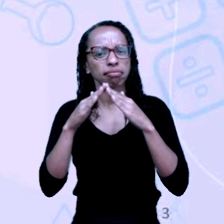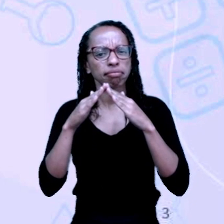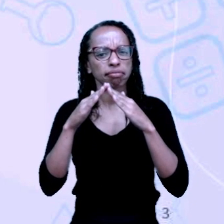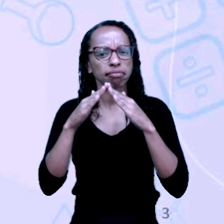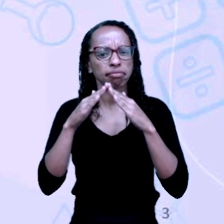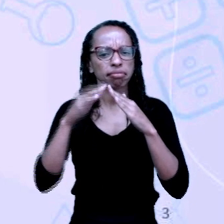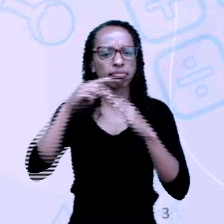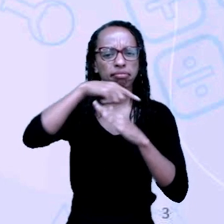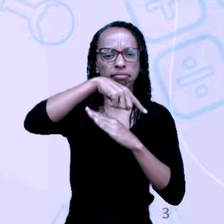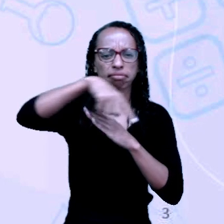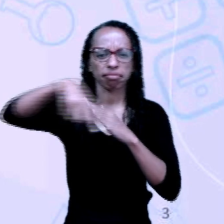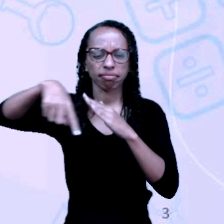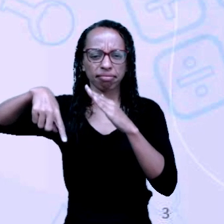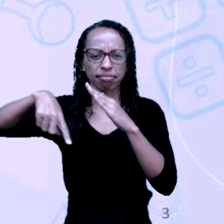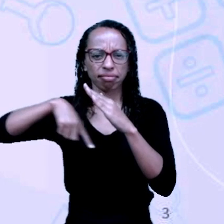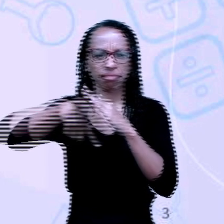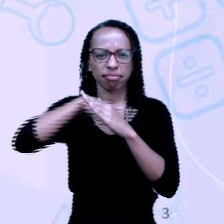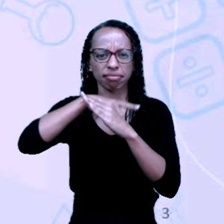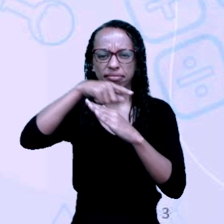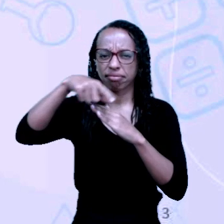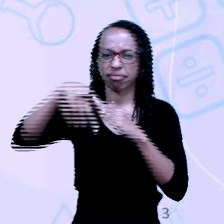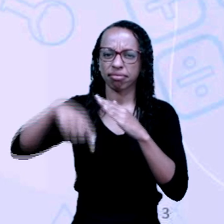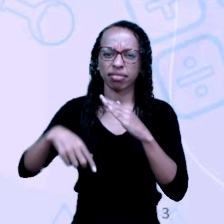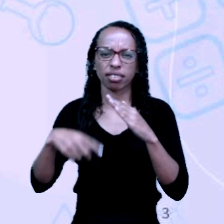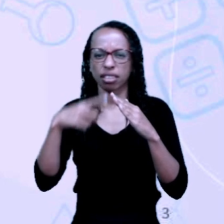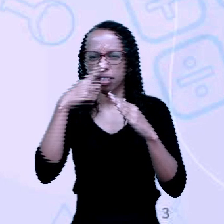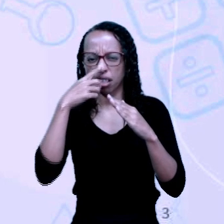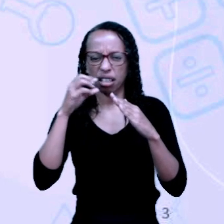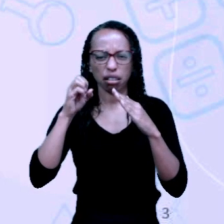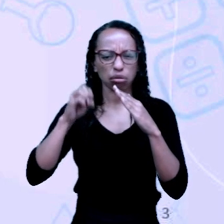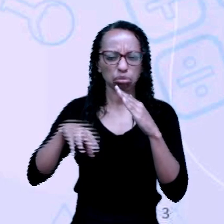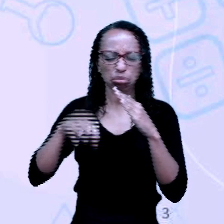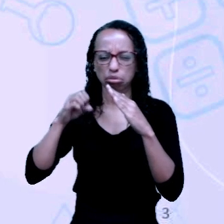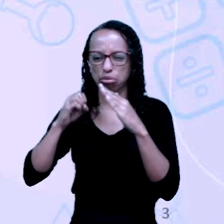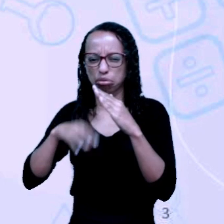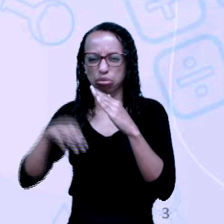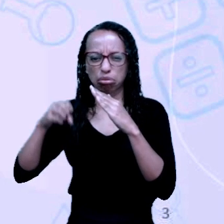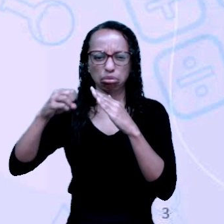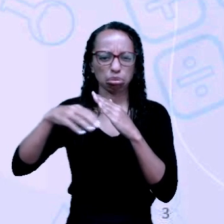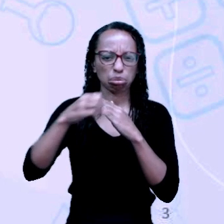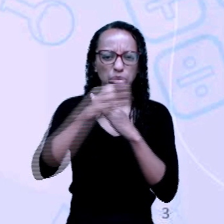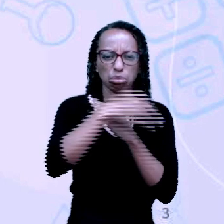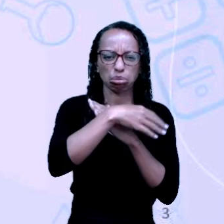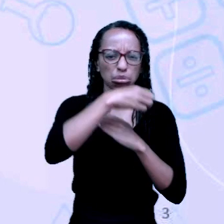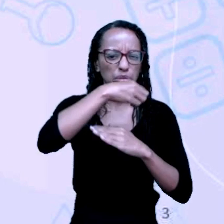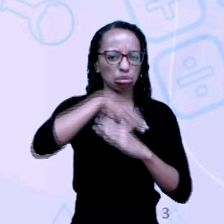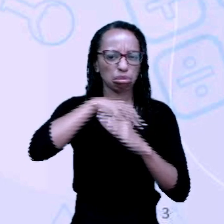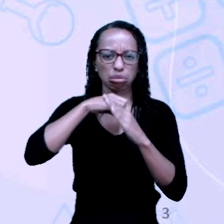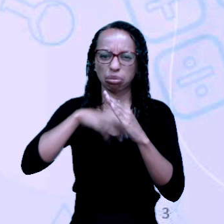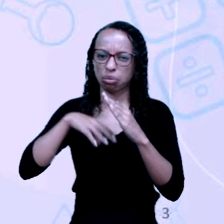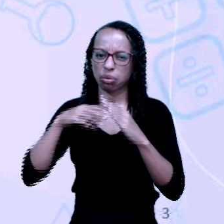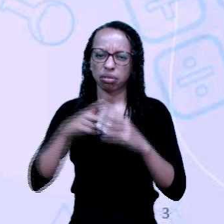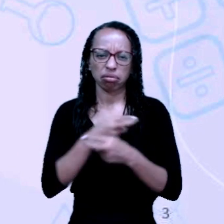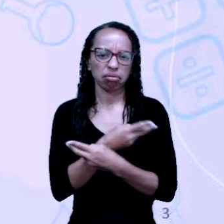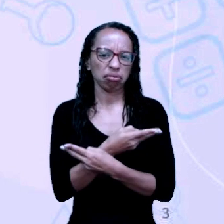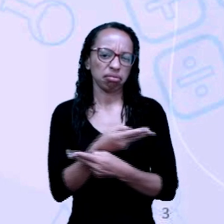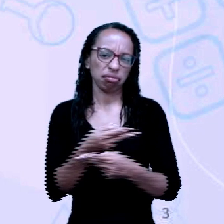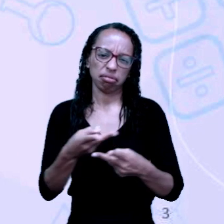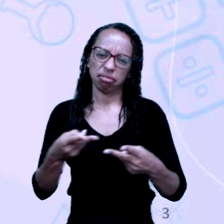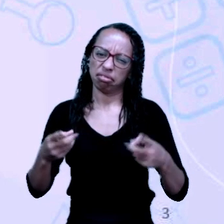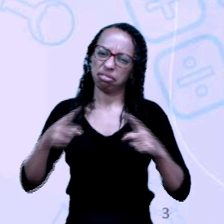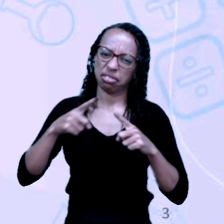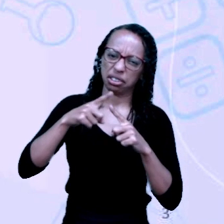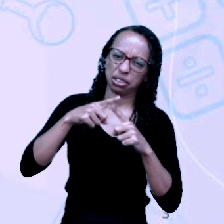ao redor, cercada somente por lixo. Nós temos aqui diversos lixos,